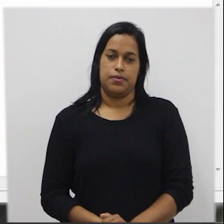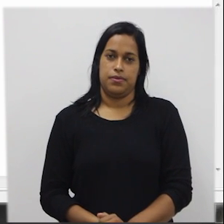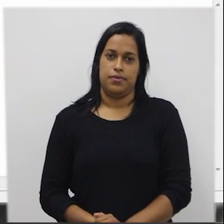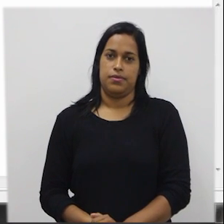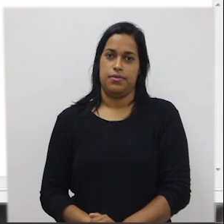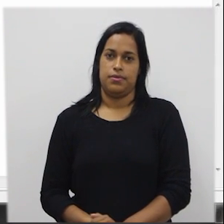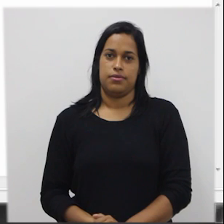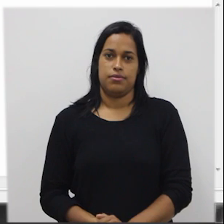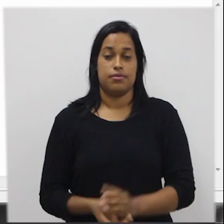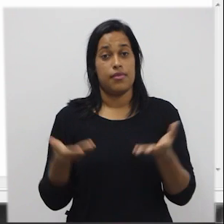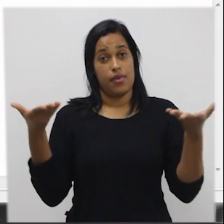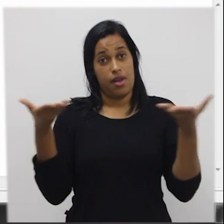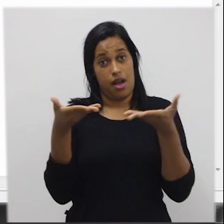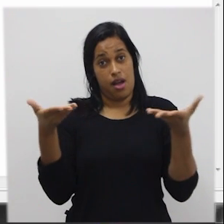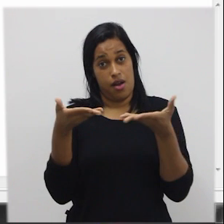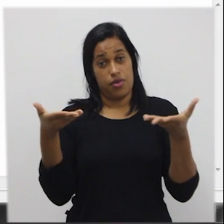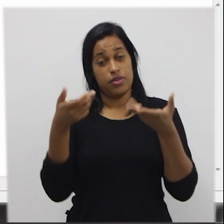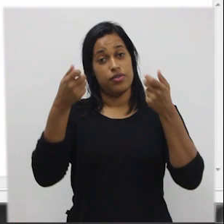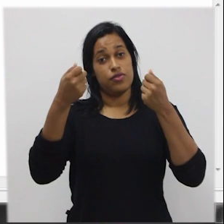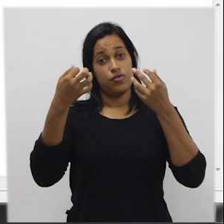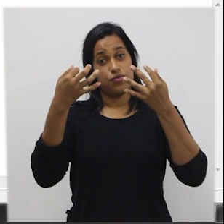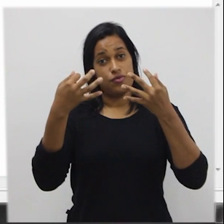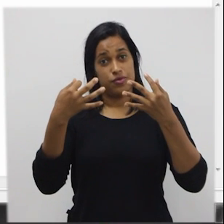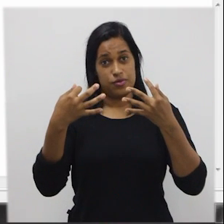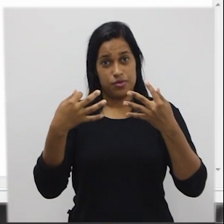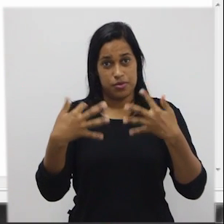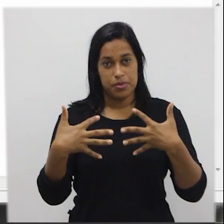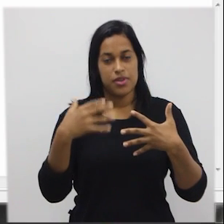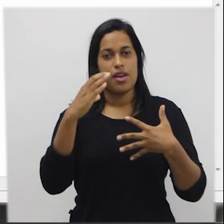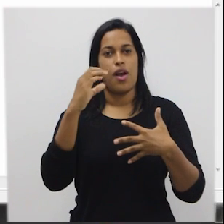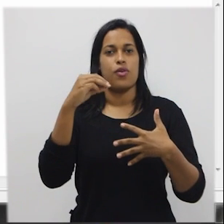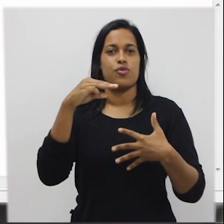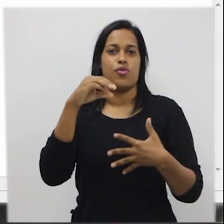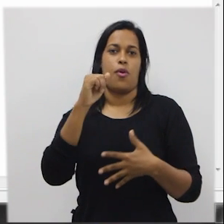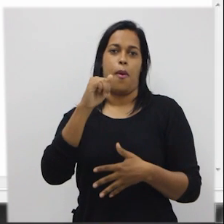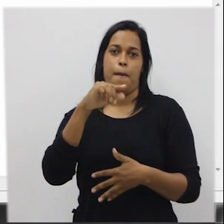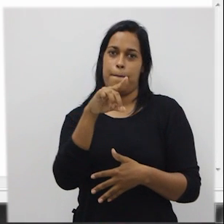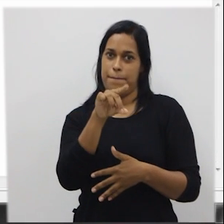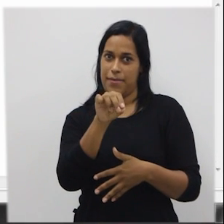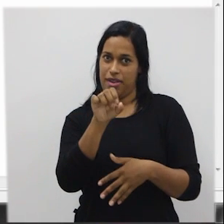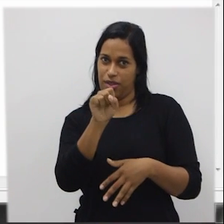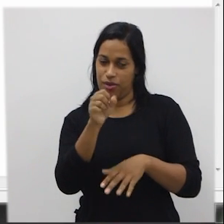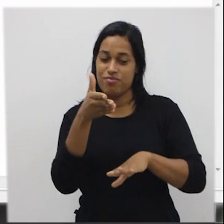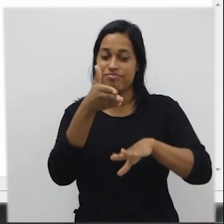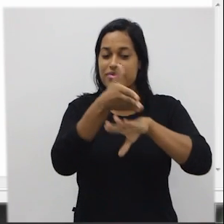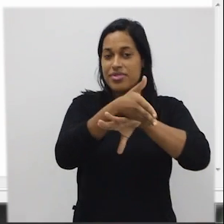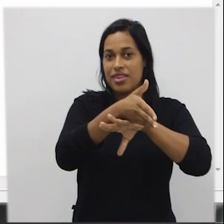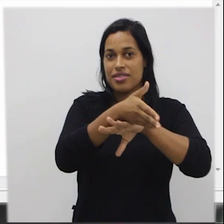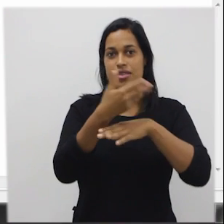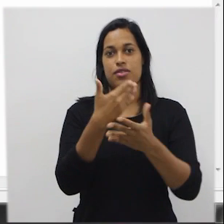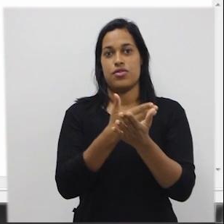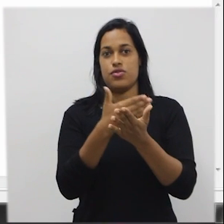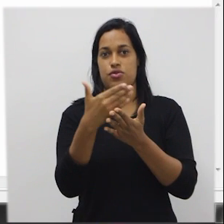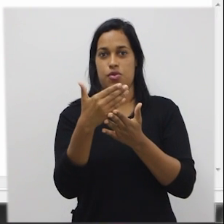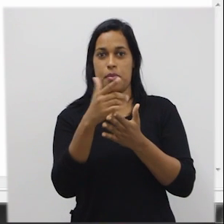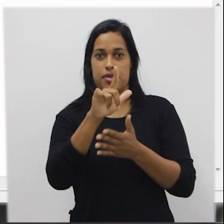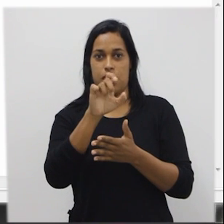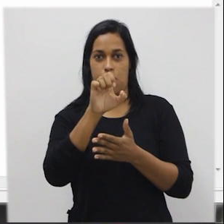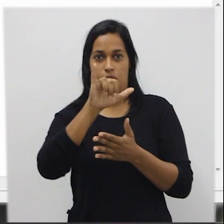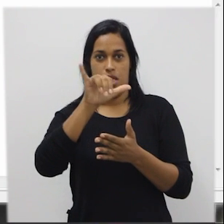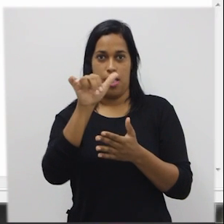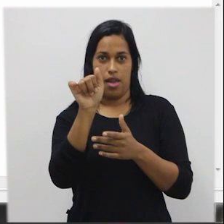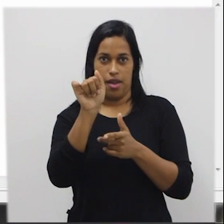Agora vou escrever os comandos de entrada começar com leia